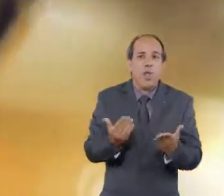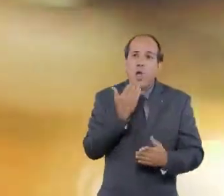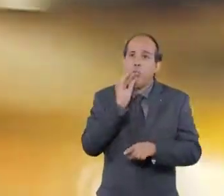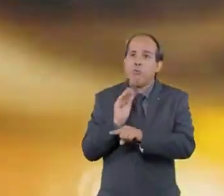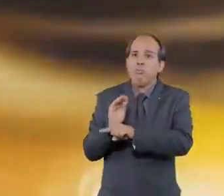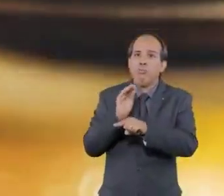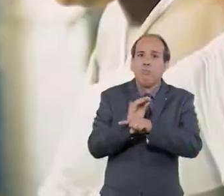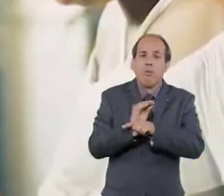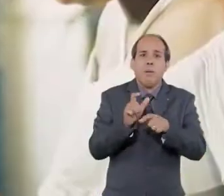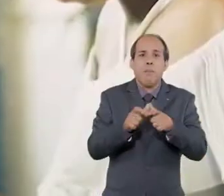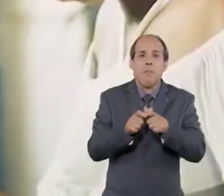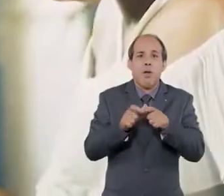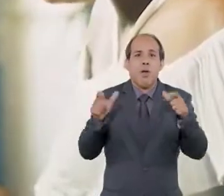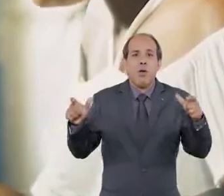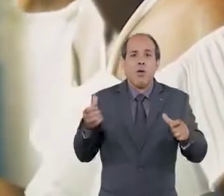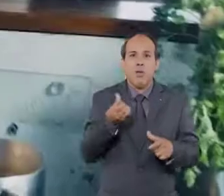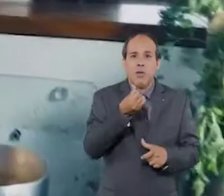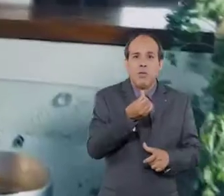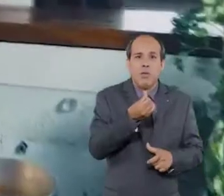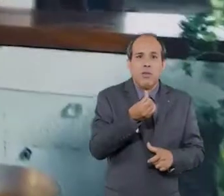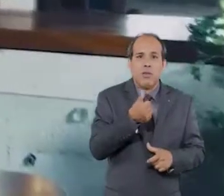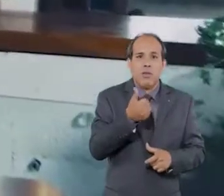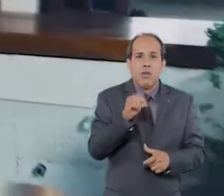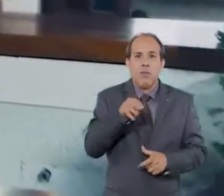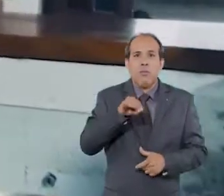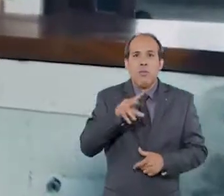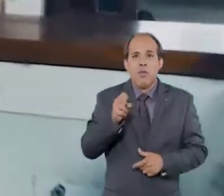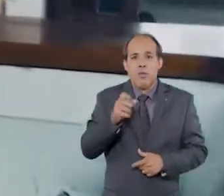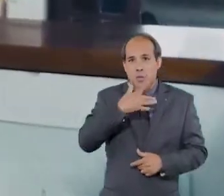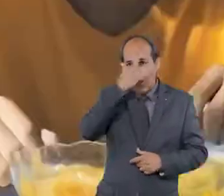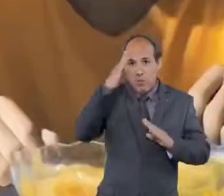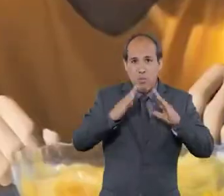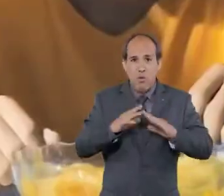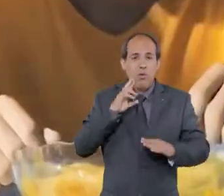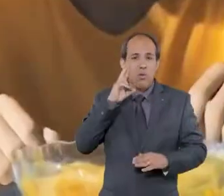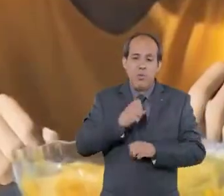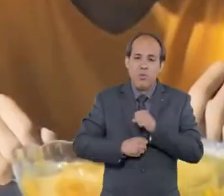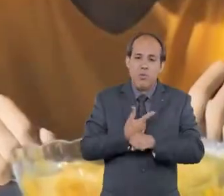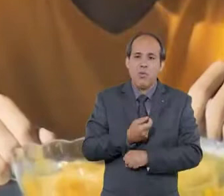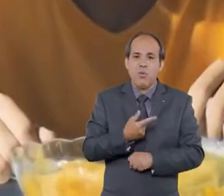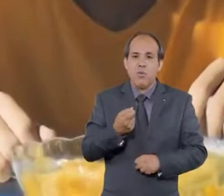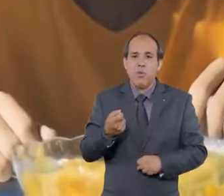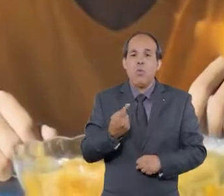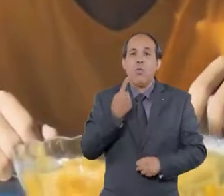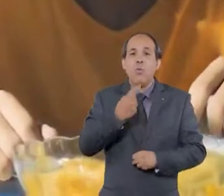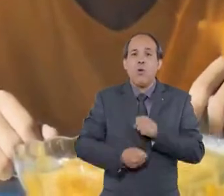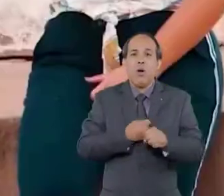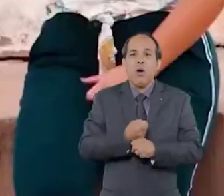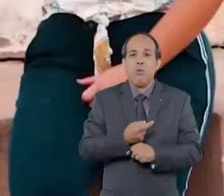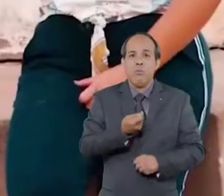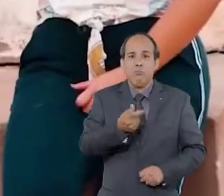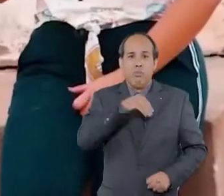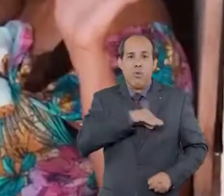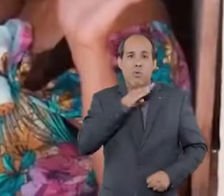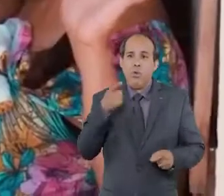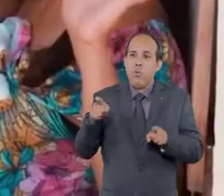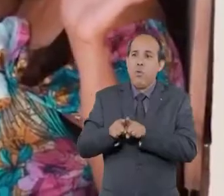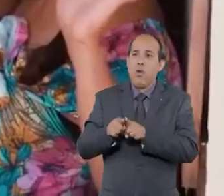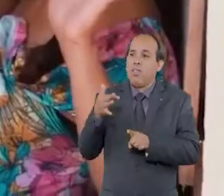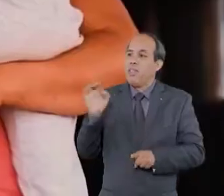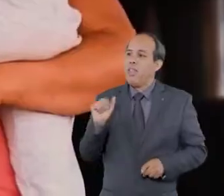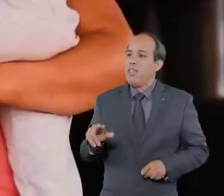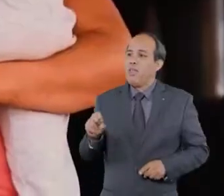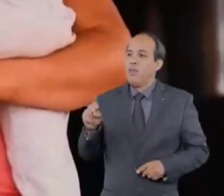Também levou comida à mesa de mais de 610 mil rondonienses em 2020. Um ano de auxílio emergencial